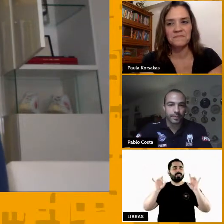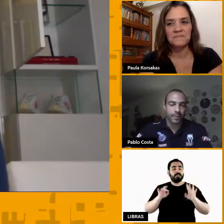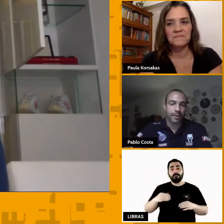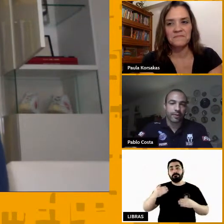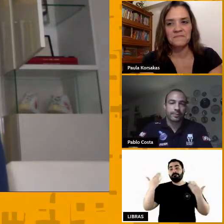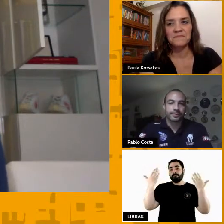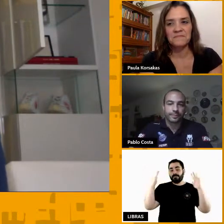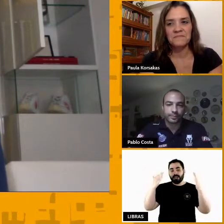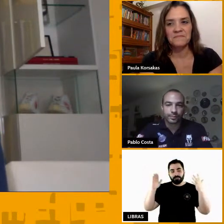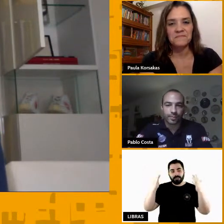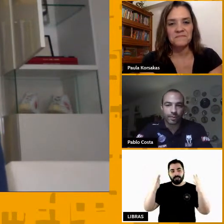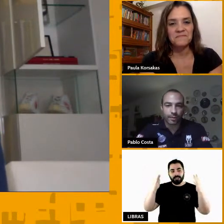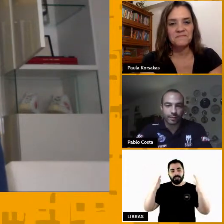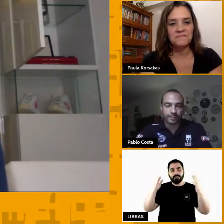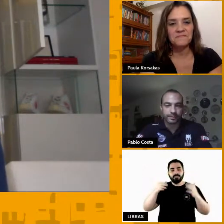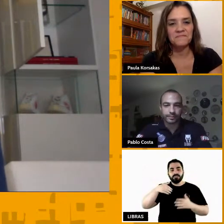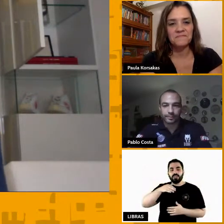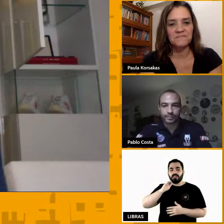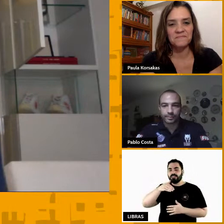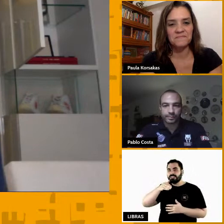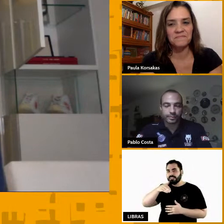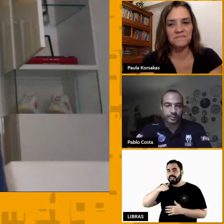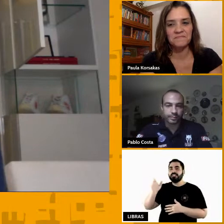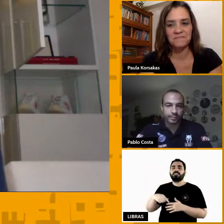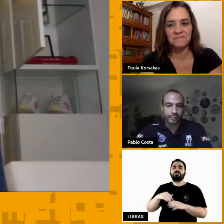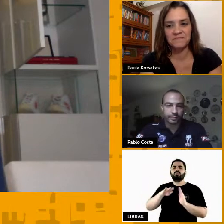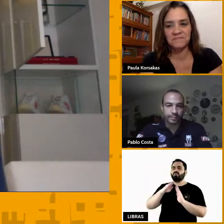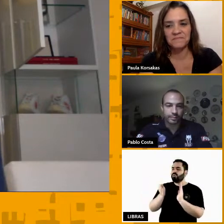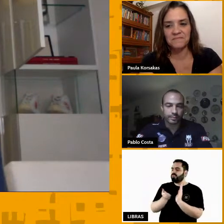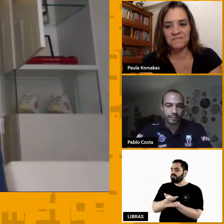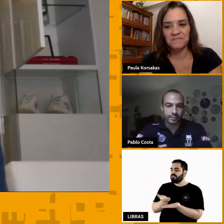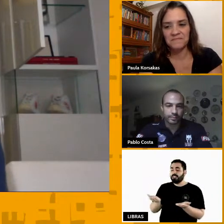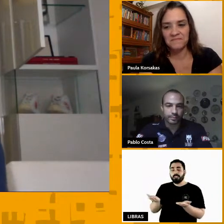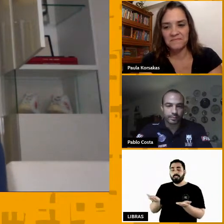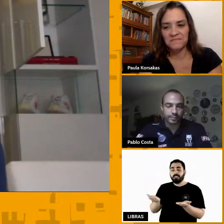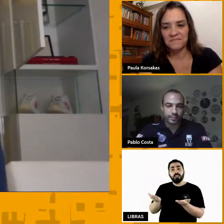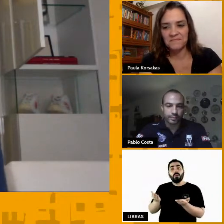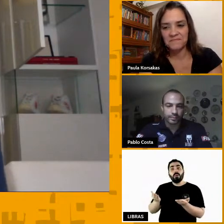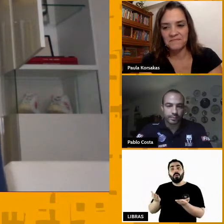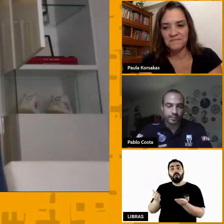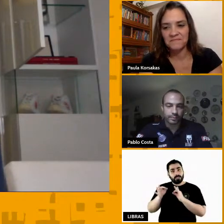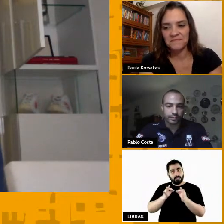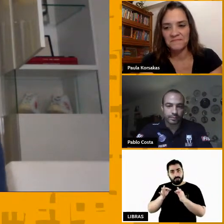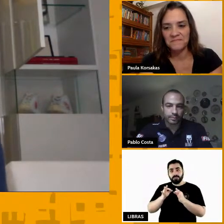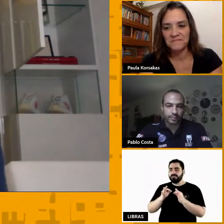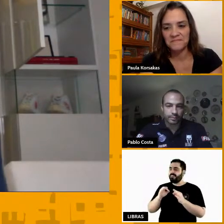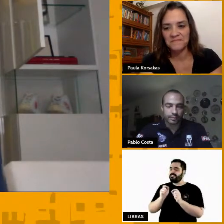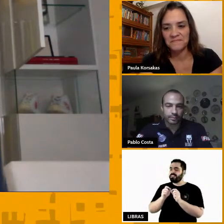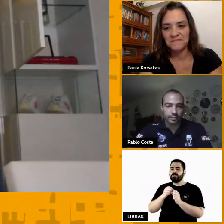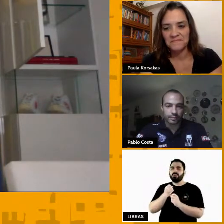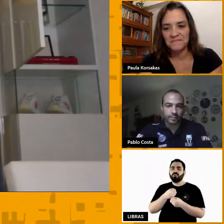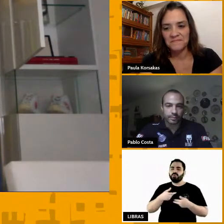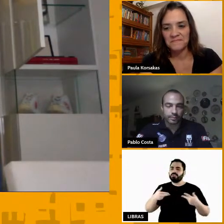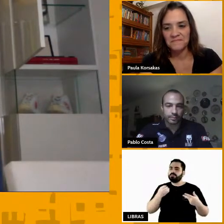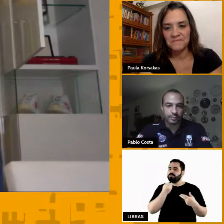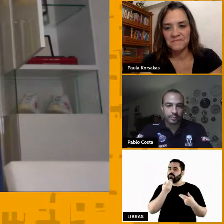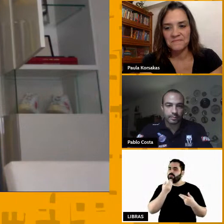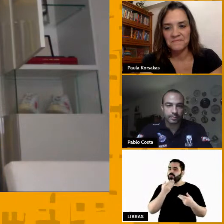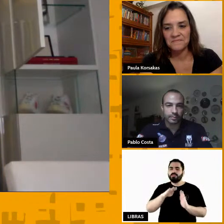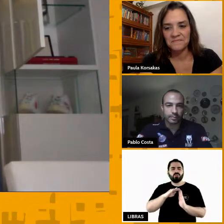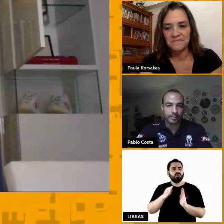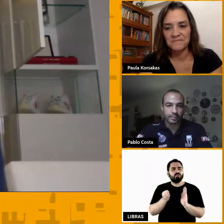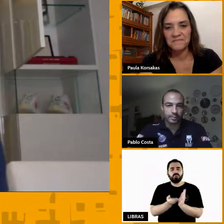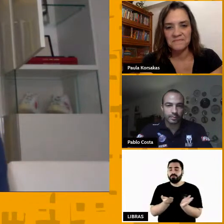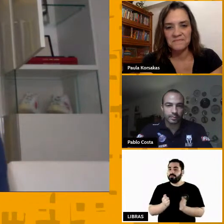inovador que vai trazer tanto benefício para tantas pessoas. Eu mesmo hoje recebi inúmeros telefonemas de pessoas que